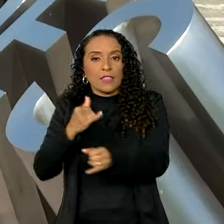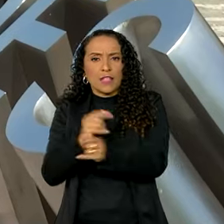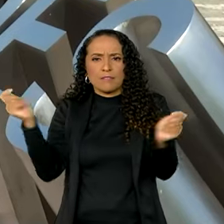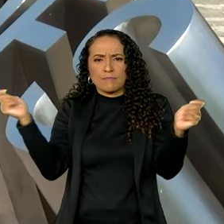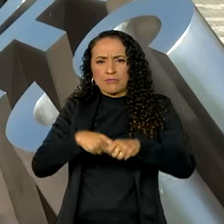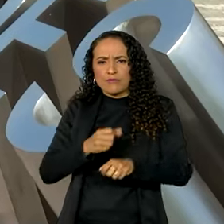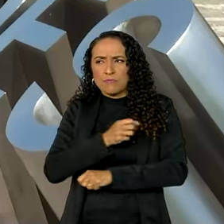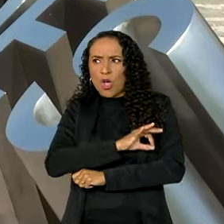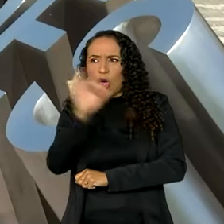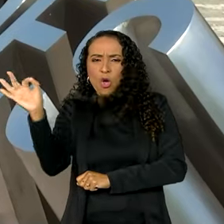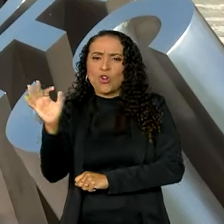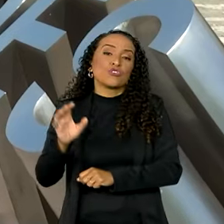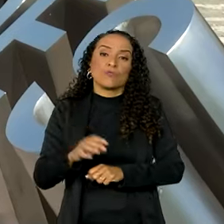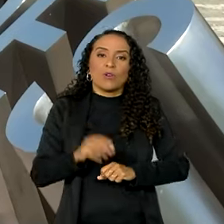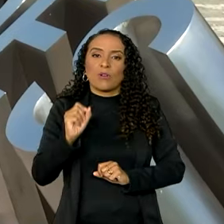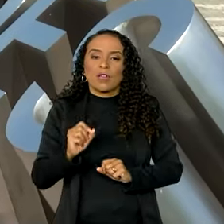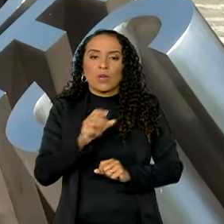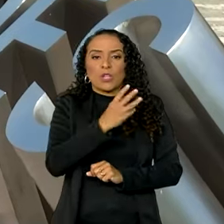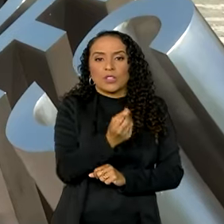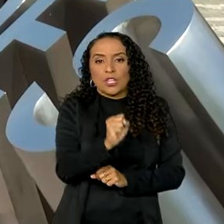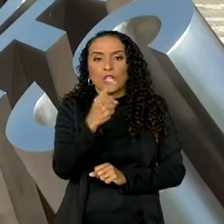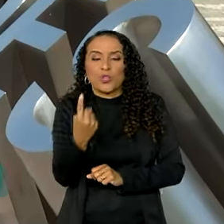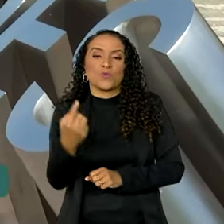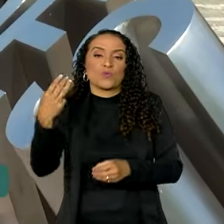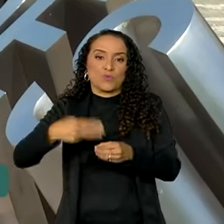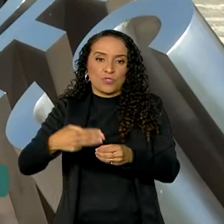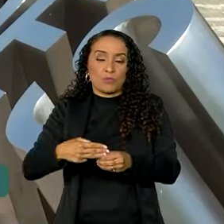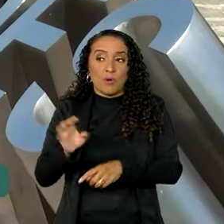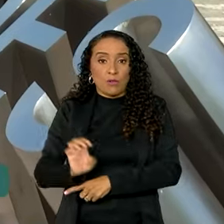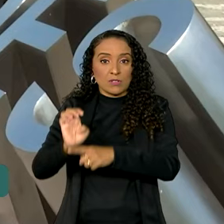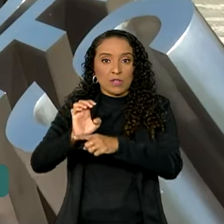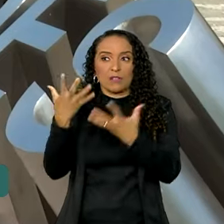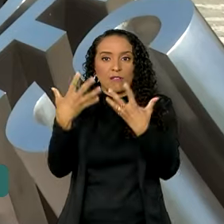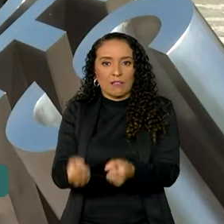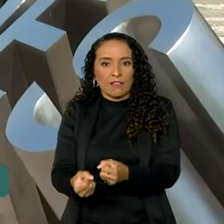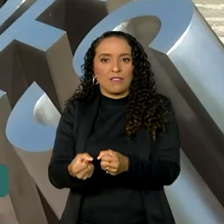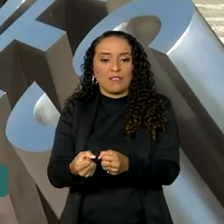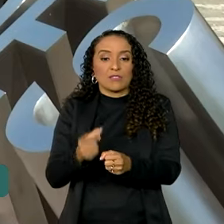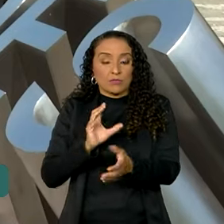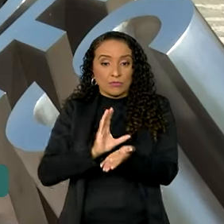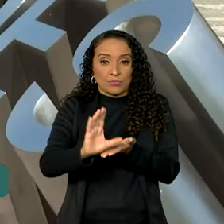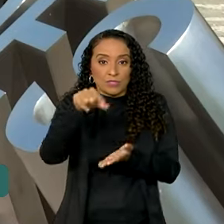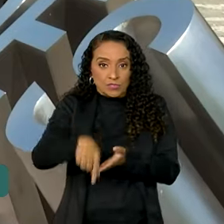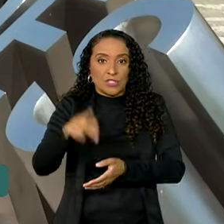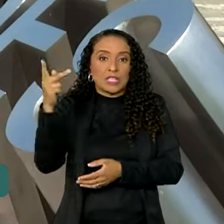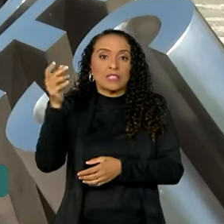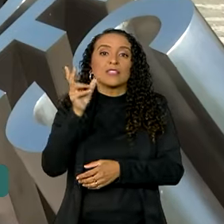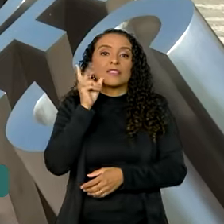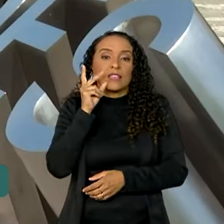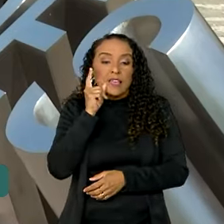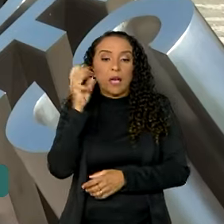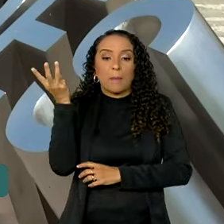capacidade com banda larga fixa a 81 municípios. Os estados contemplados com investimentos são Ceará,